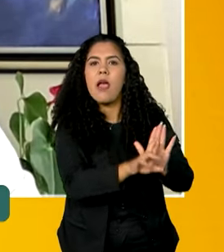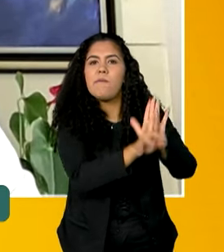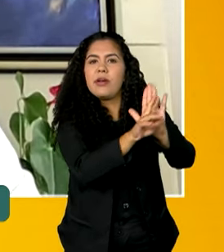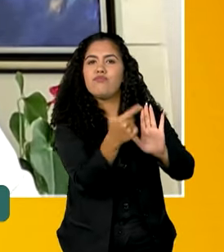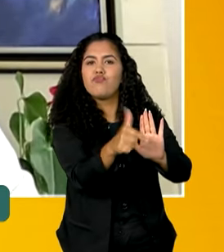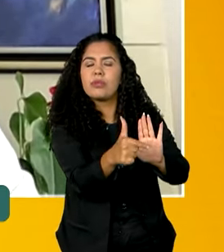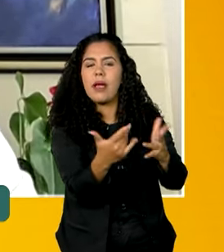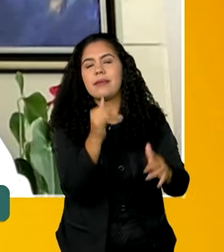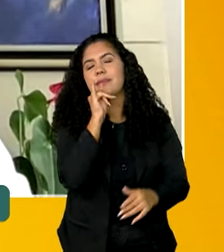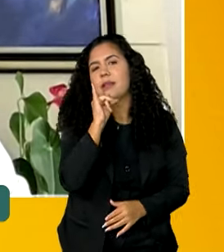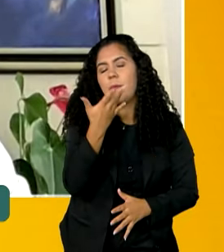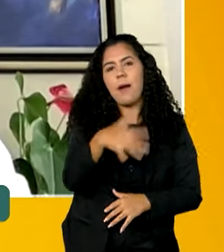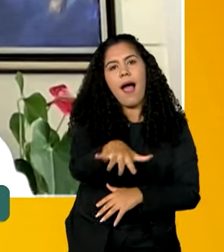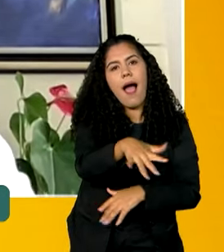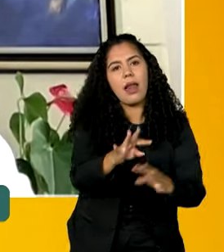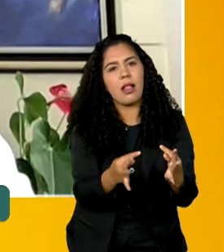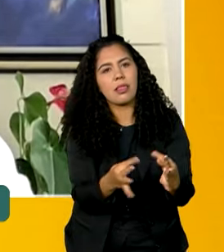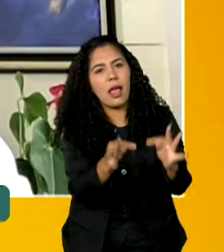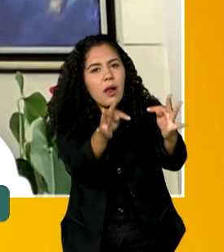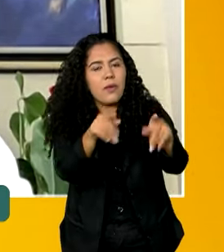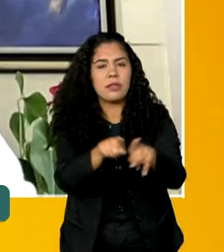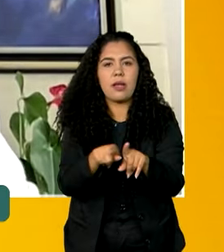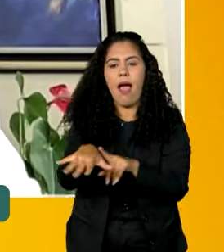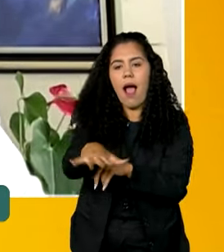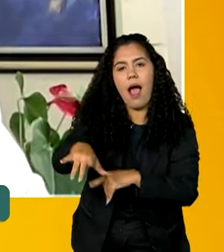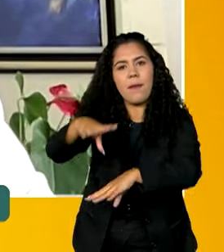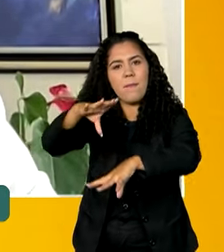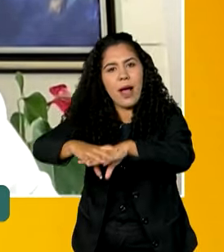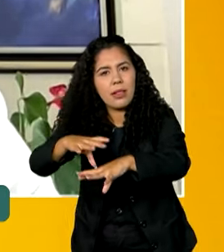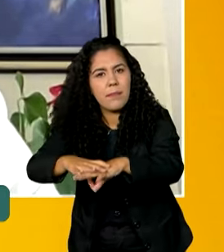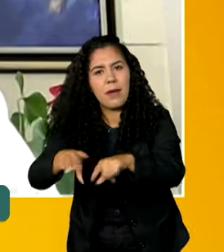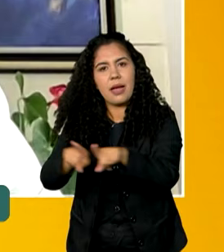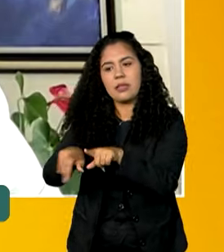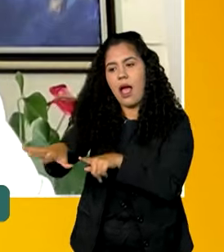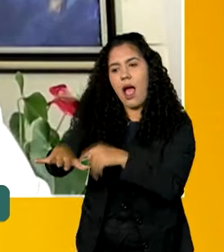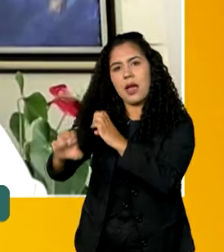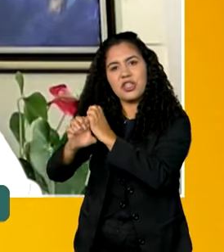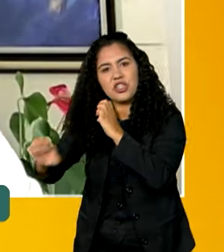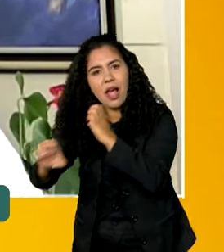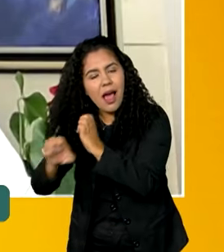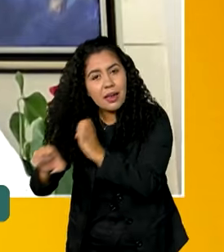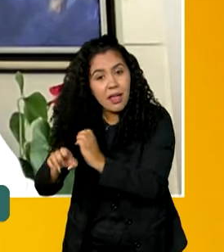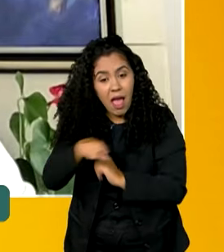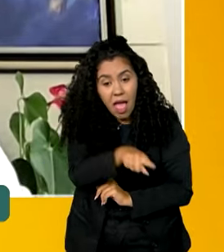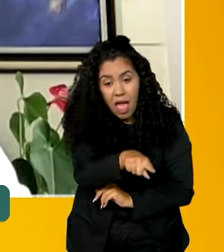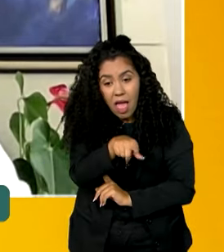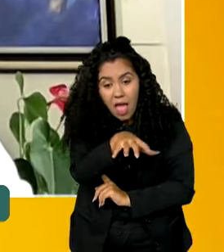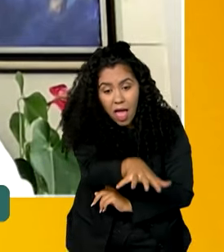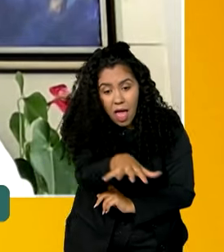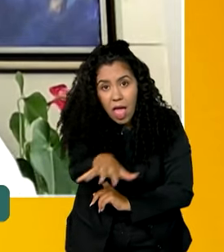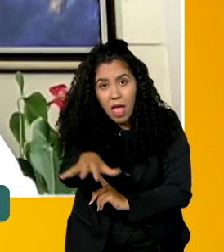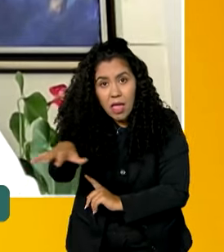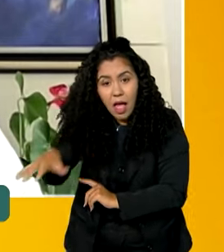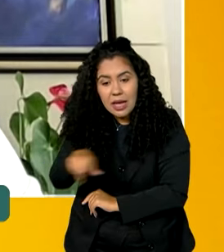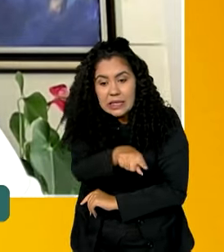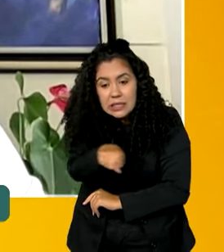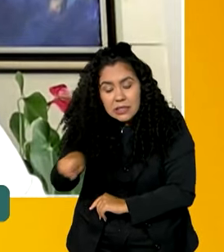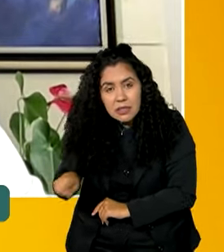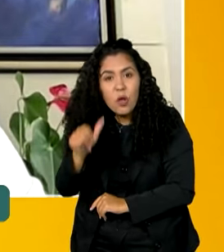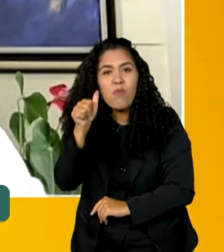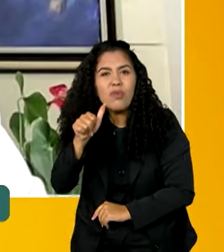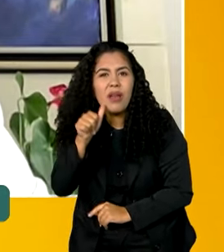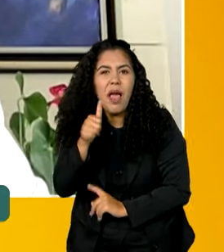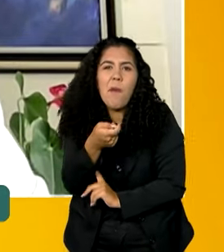tecnologia, de matemática, das engenharias. Então, meninas, ainda no ensino médio,